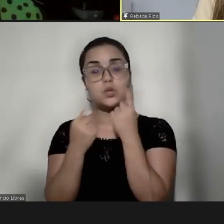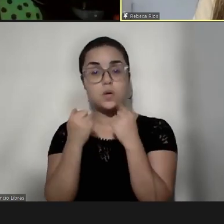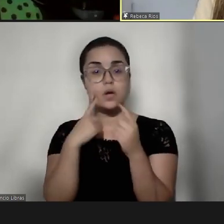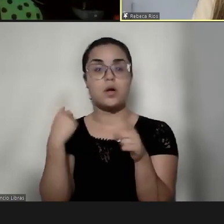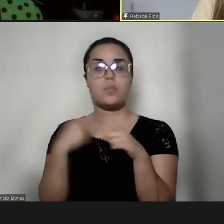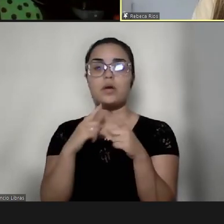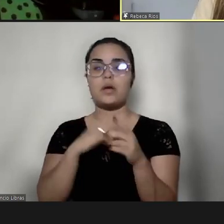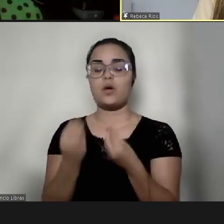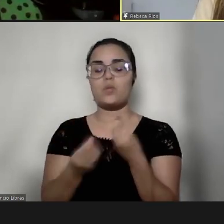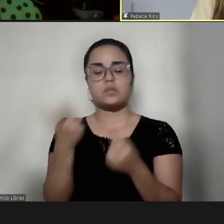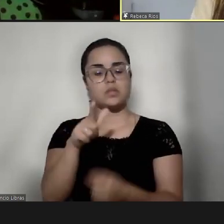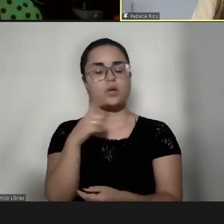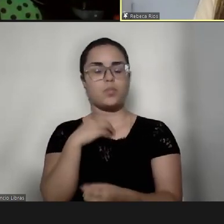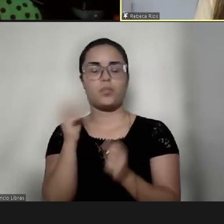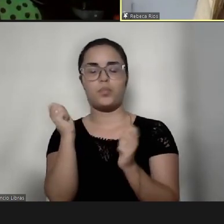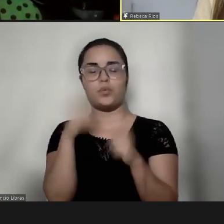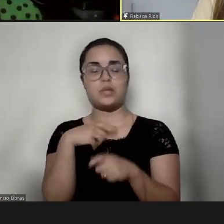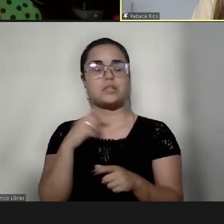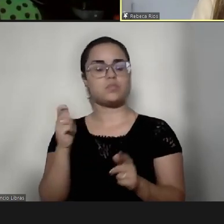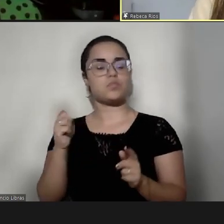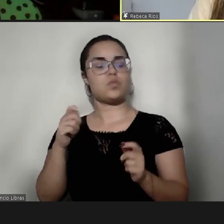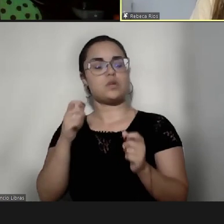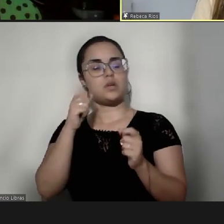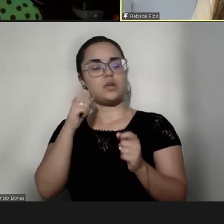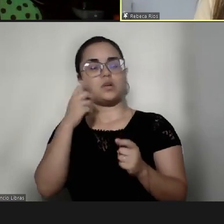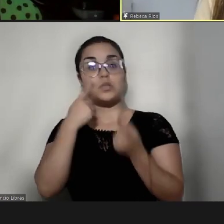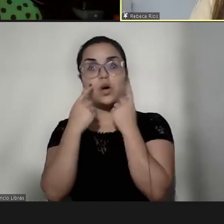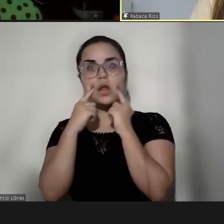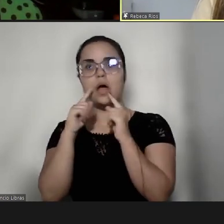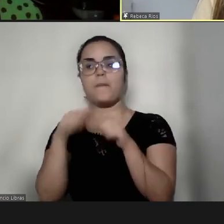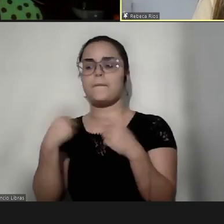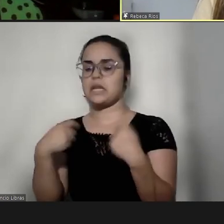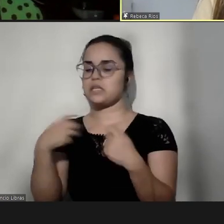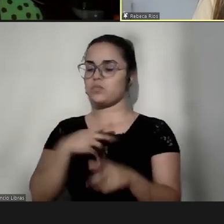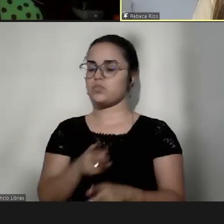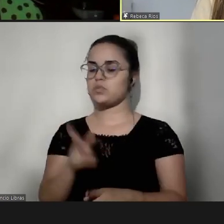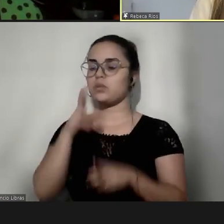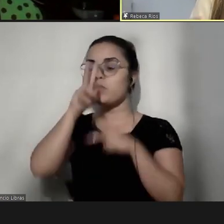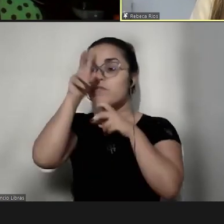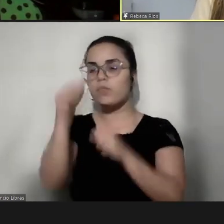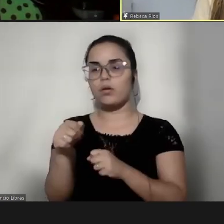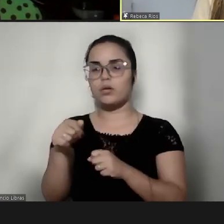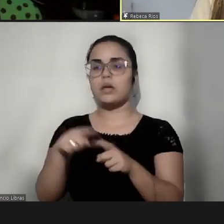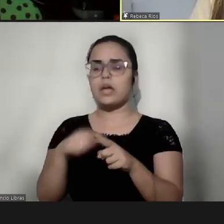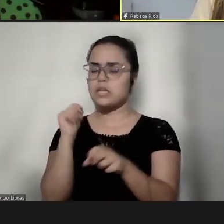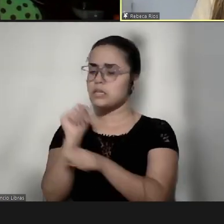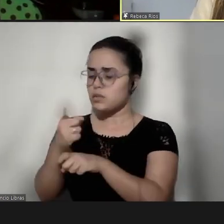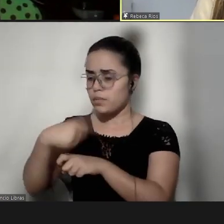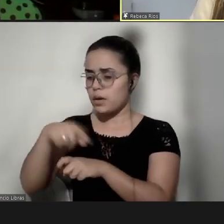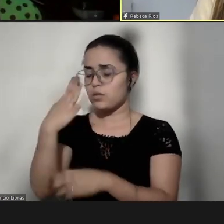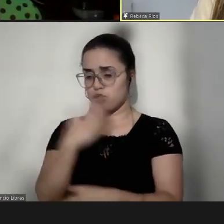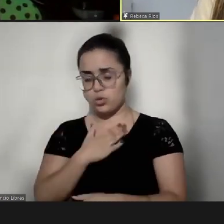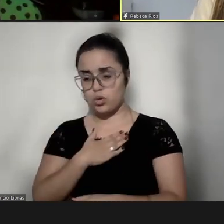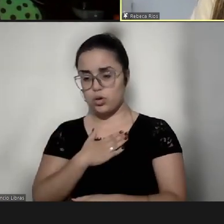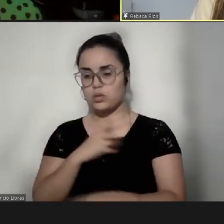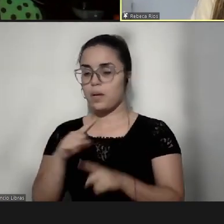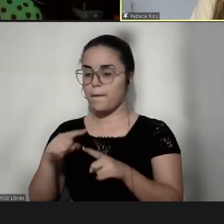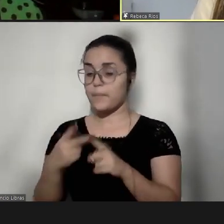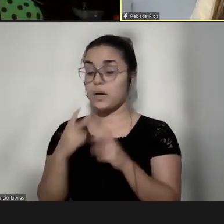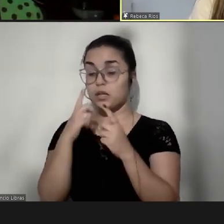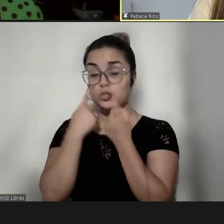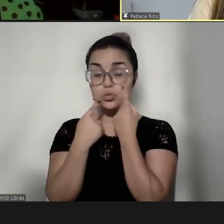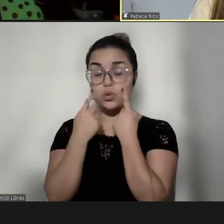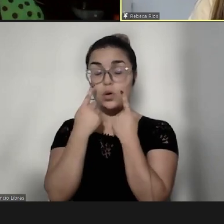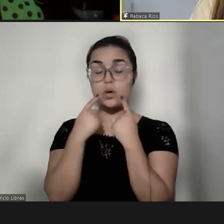pudesse, a gente tem que ser forte, né, eles esperam isso da gente, mas, como a Andresa falar, chorar, e